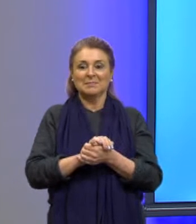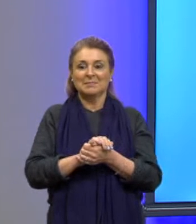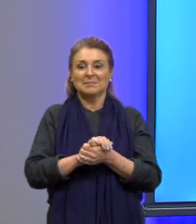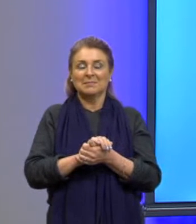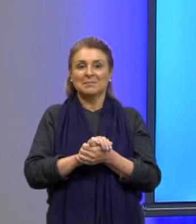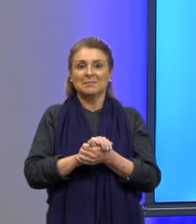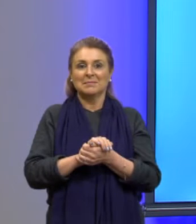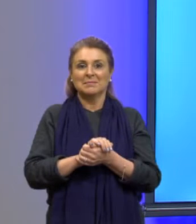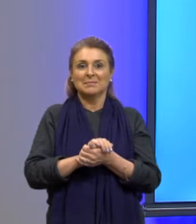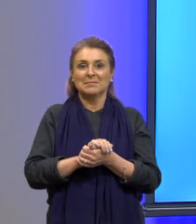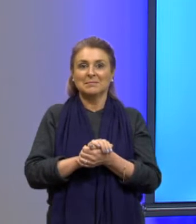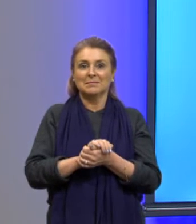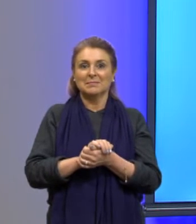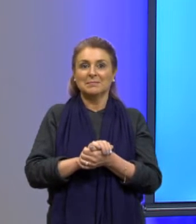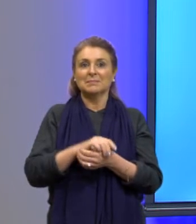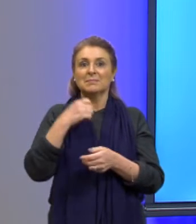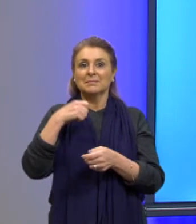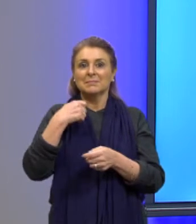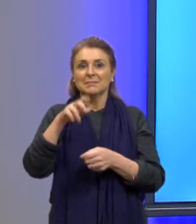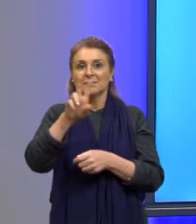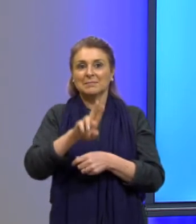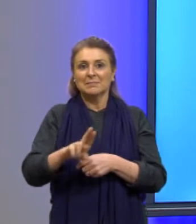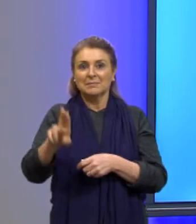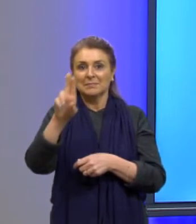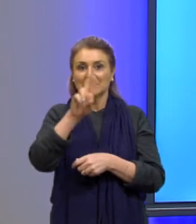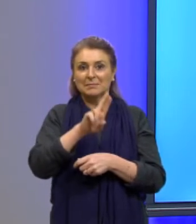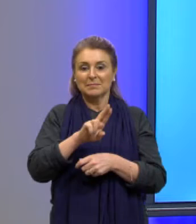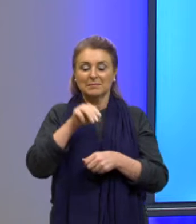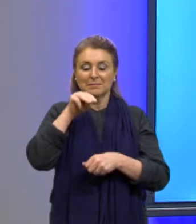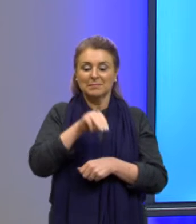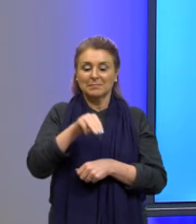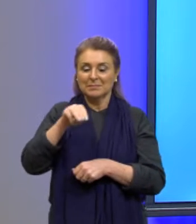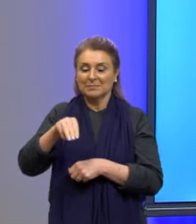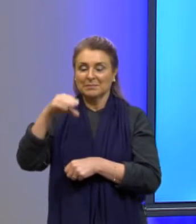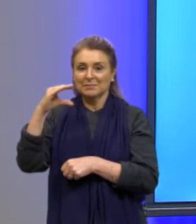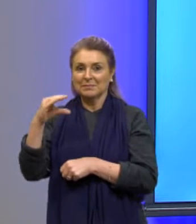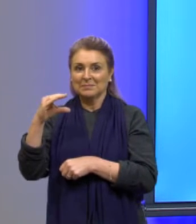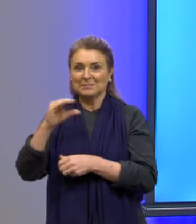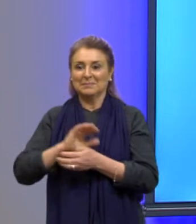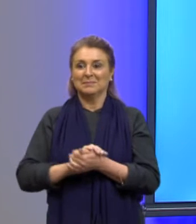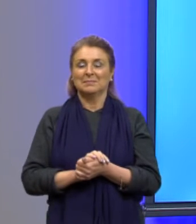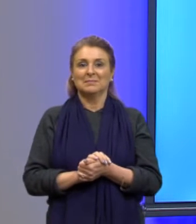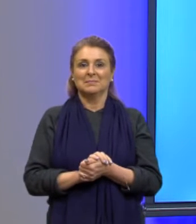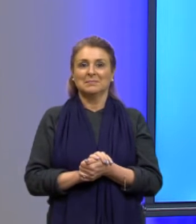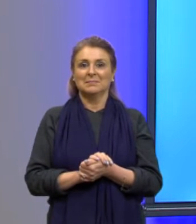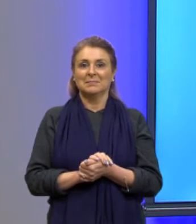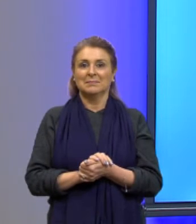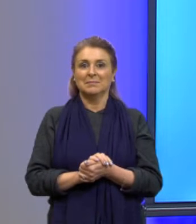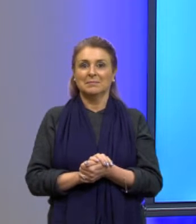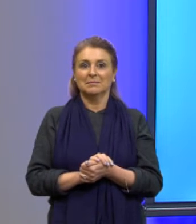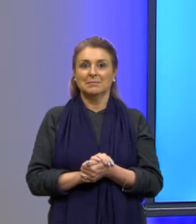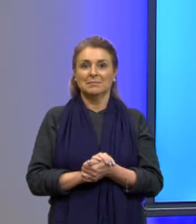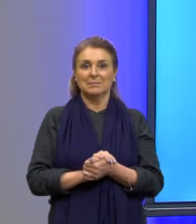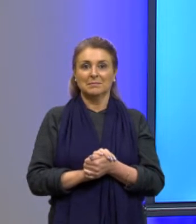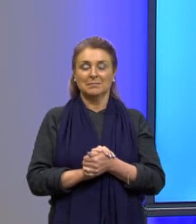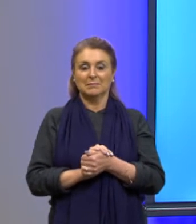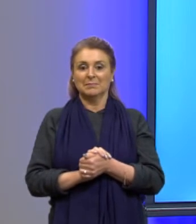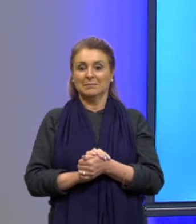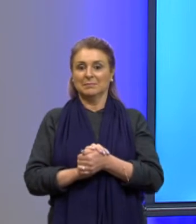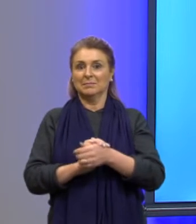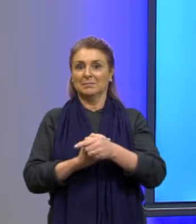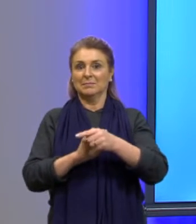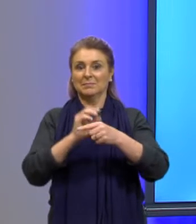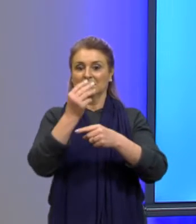eu vou trabalhar com mínimo múltiplo comum. O aparece aqui para nós? O denominador 1,